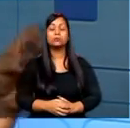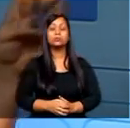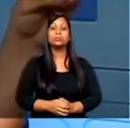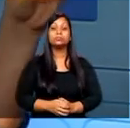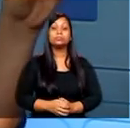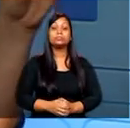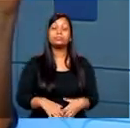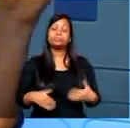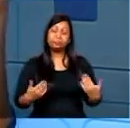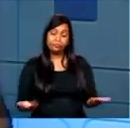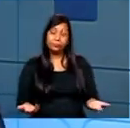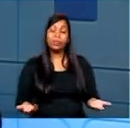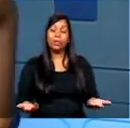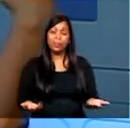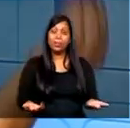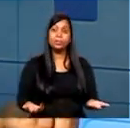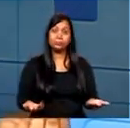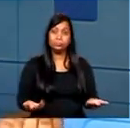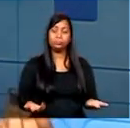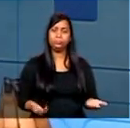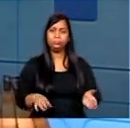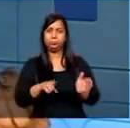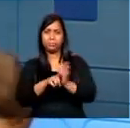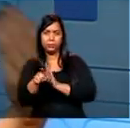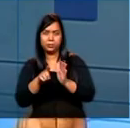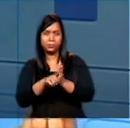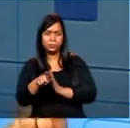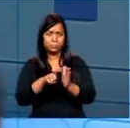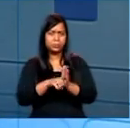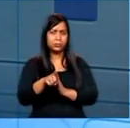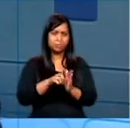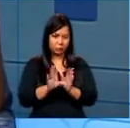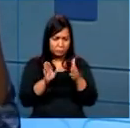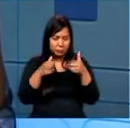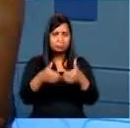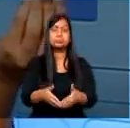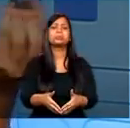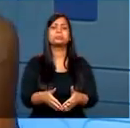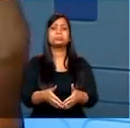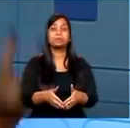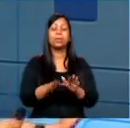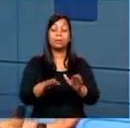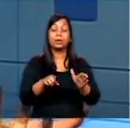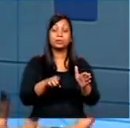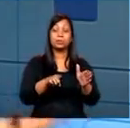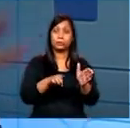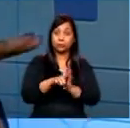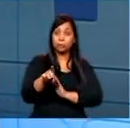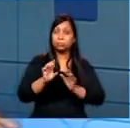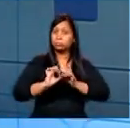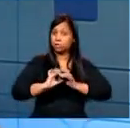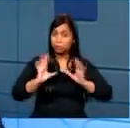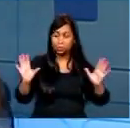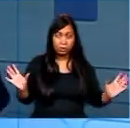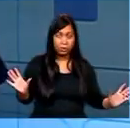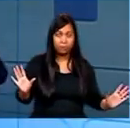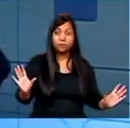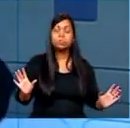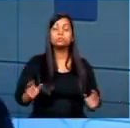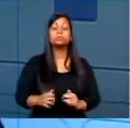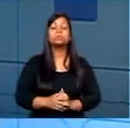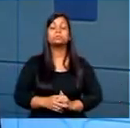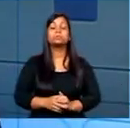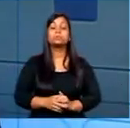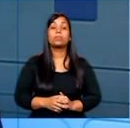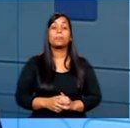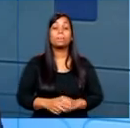colocamos perguntas bem pontuais, mas perguntas abertas. É uma entrevista aberta, não é uma entrevista fechada.